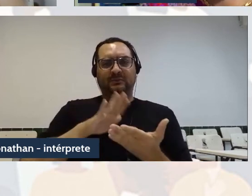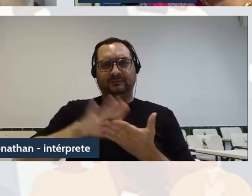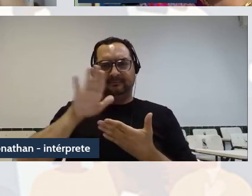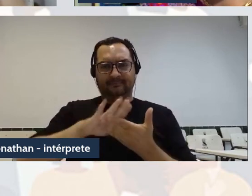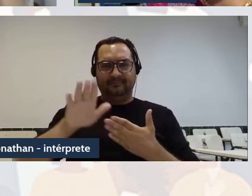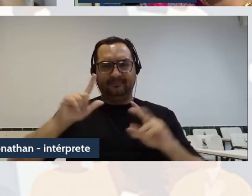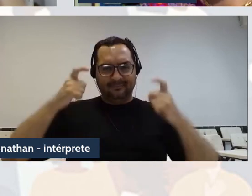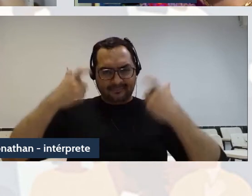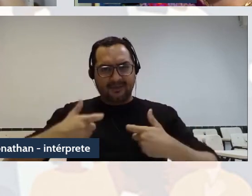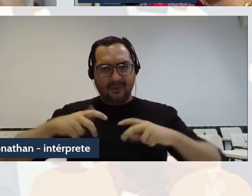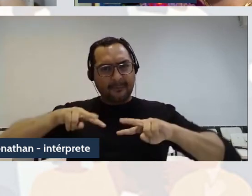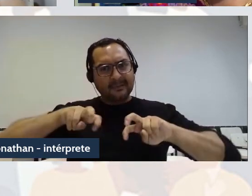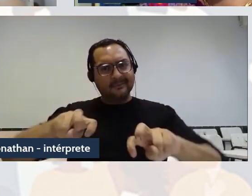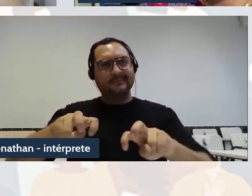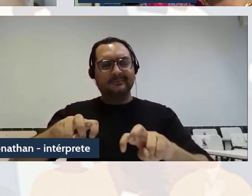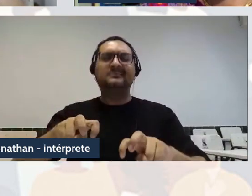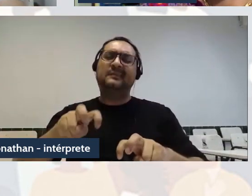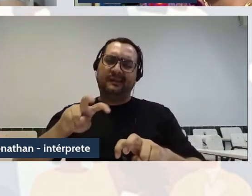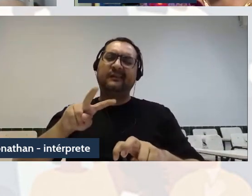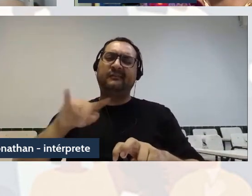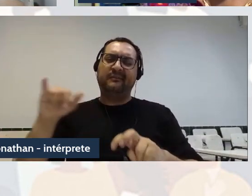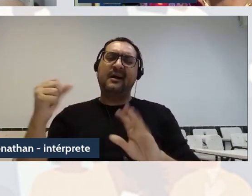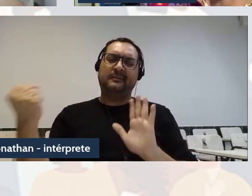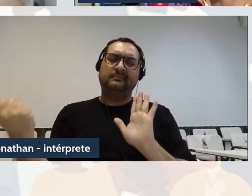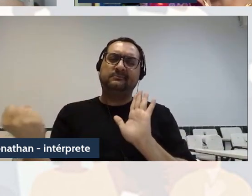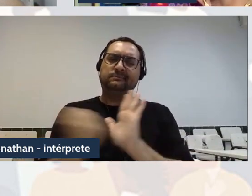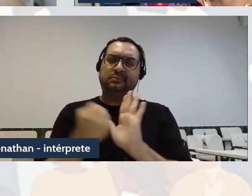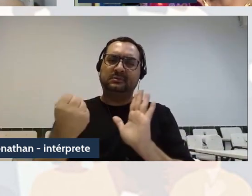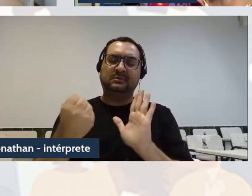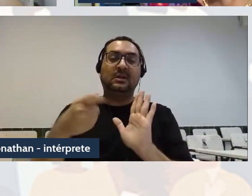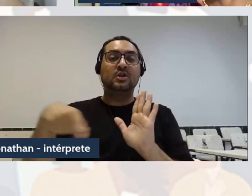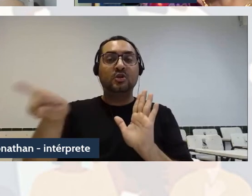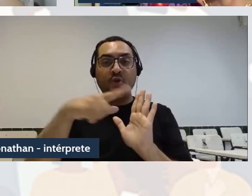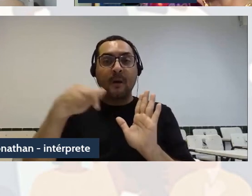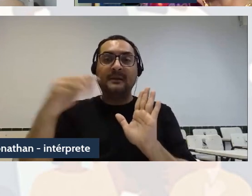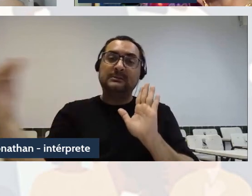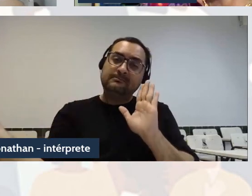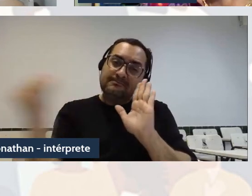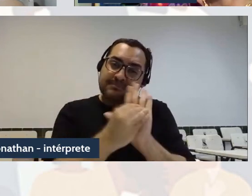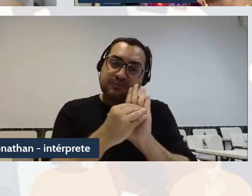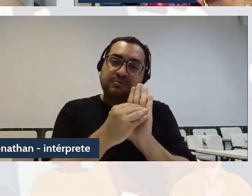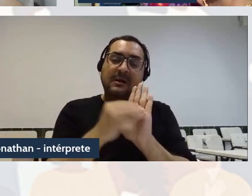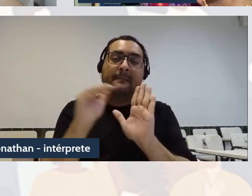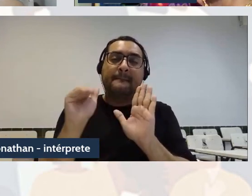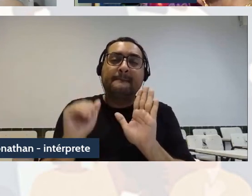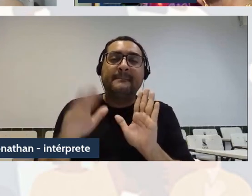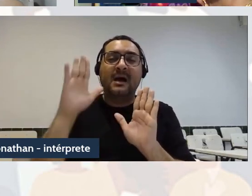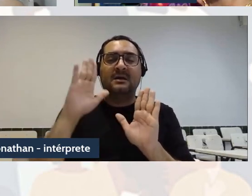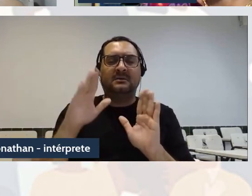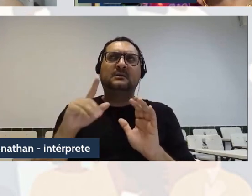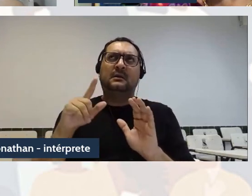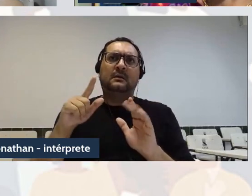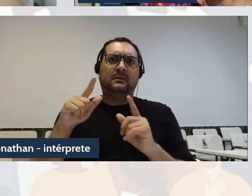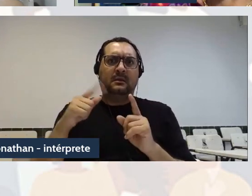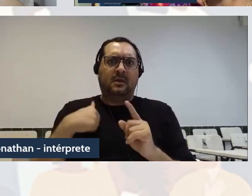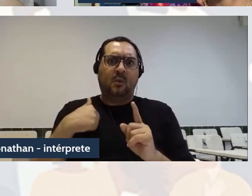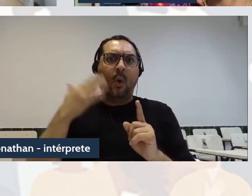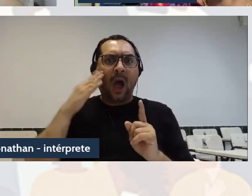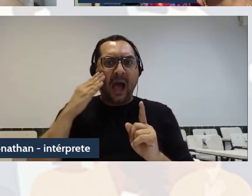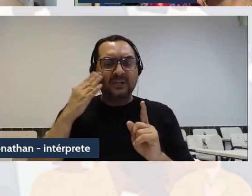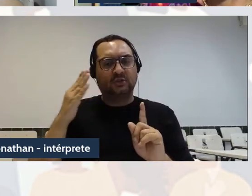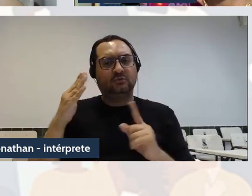vai evidentemente demarcar e vai enfatizar, eu acho que a gente precisa ainda discutir muita decolonialidade, né, ainda